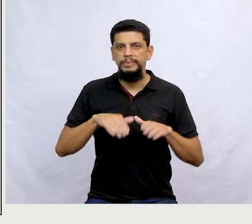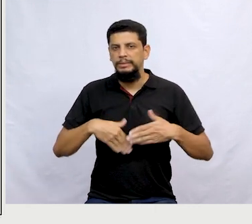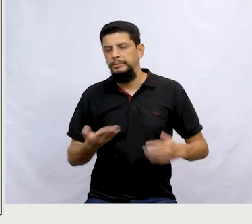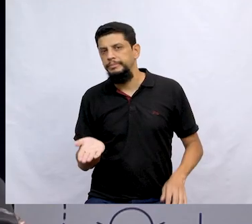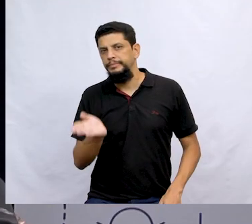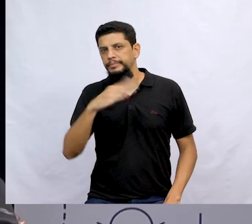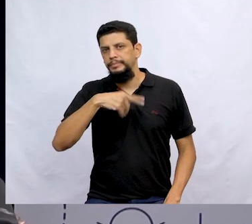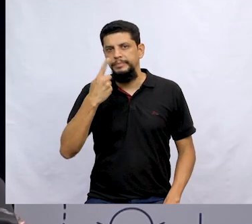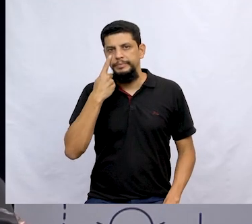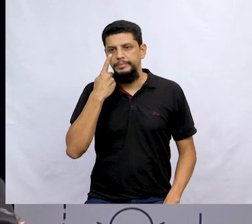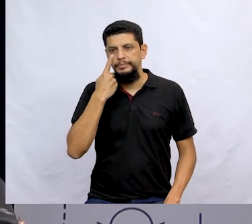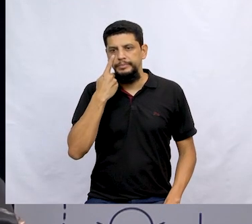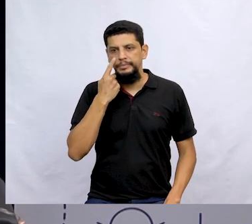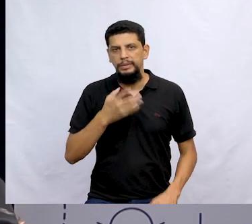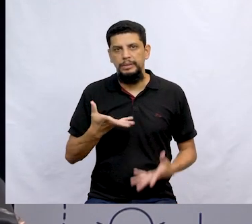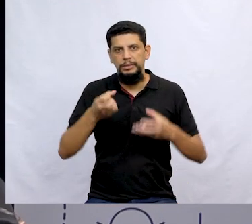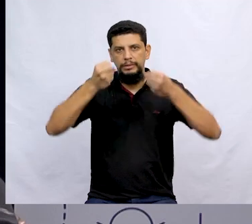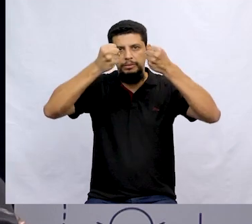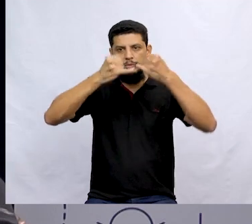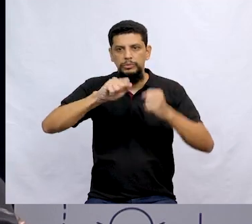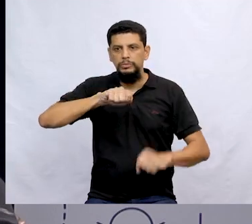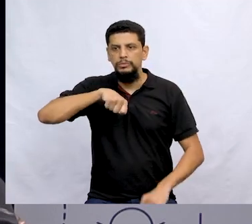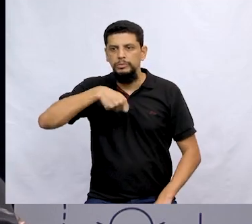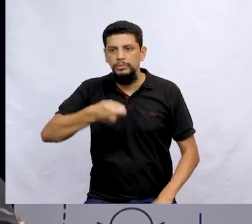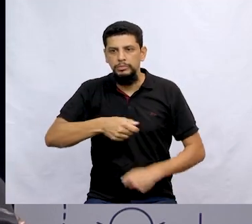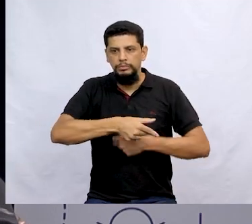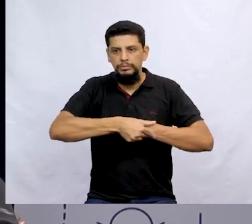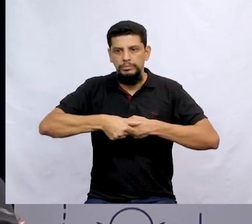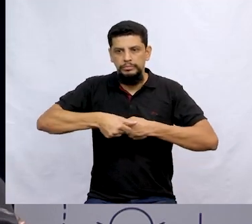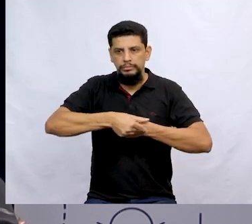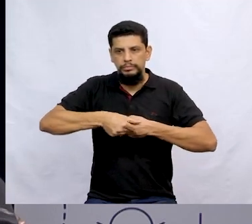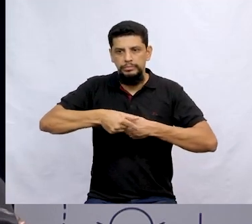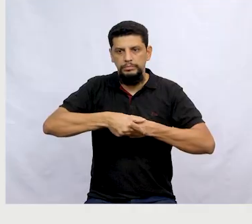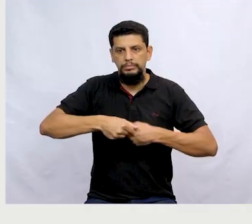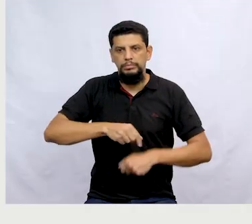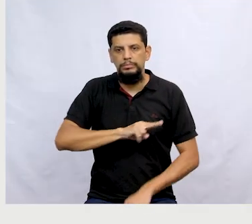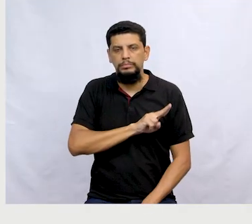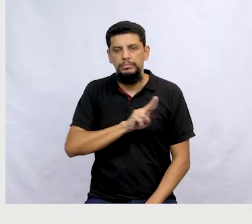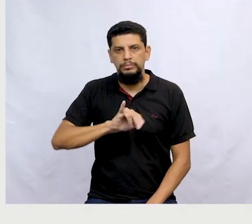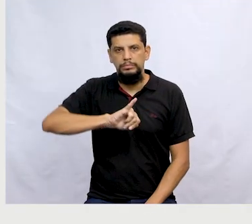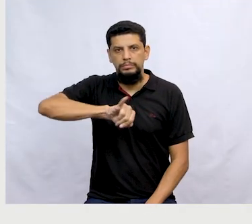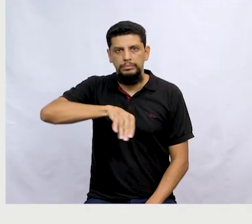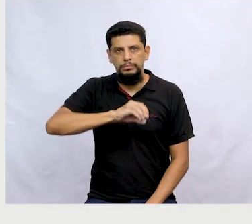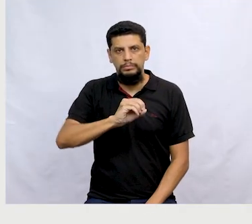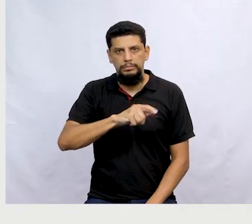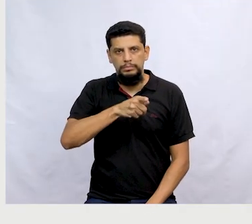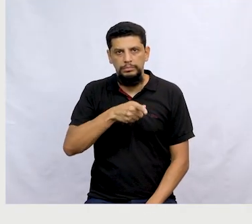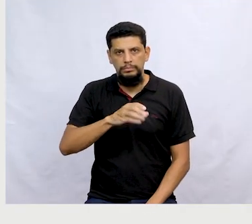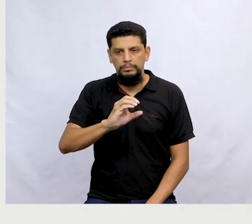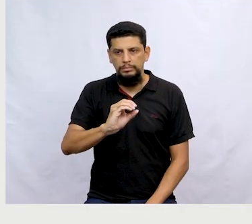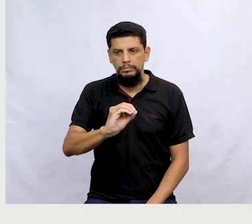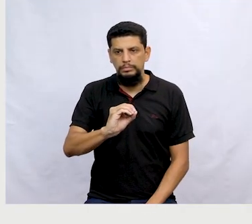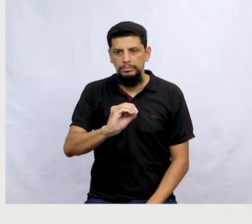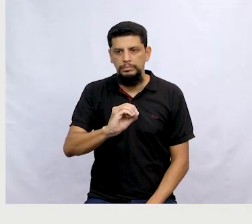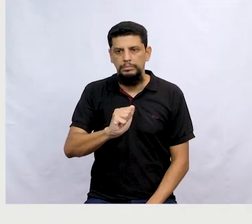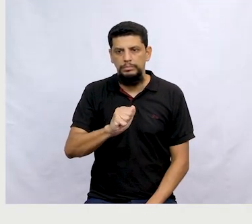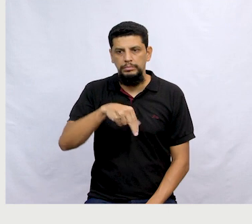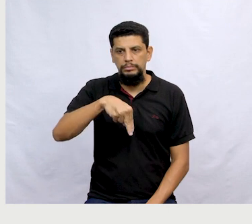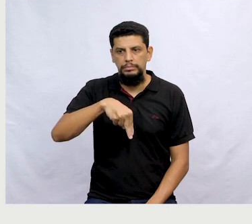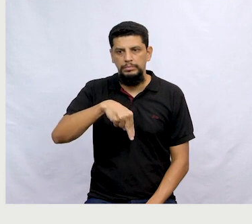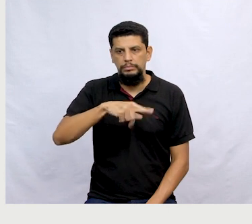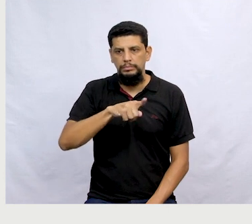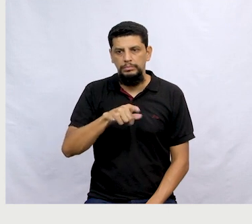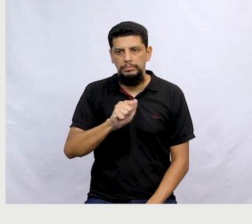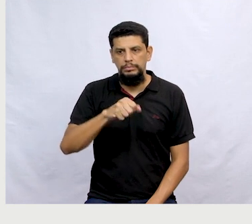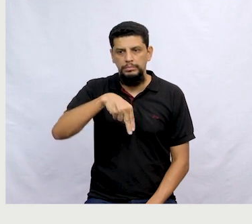vamos lá. Eu quero contar para vocês um pouquinho sobre o autor. Este aí que vocês estão vendo na tela é o autor. O nome